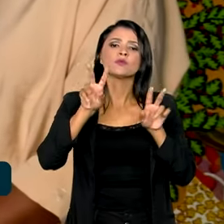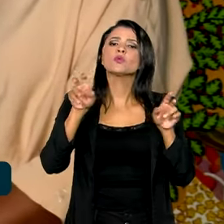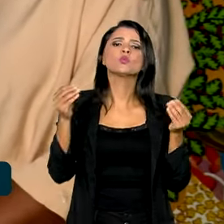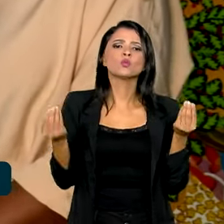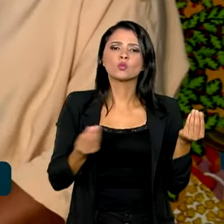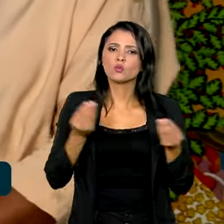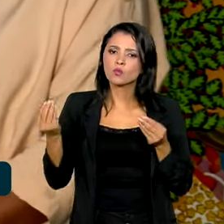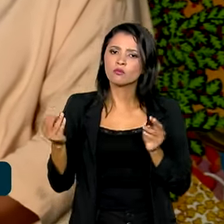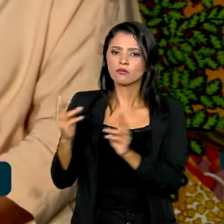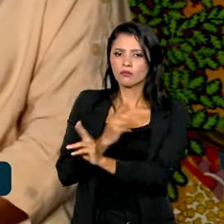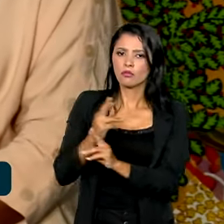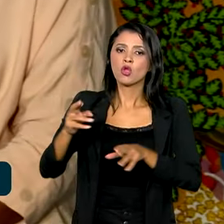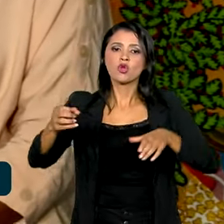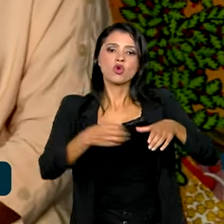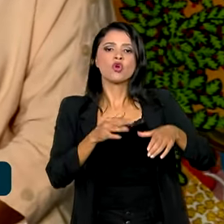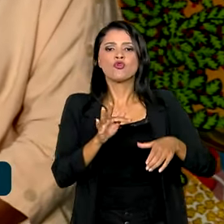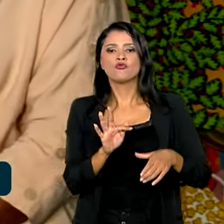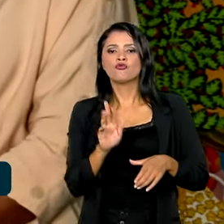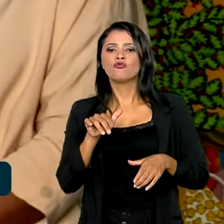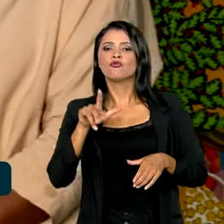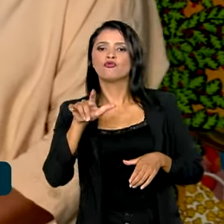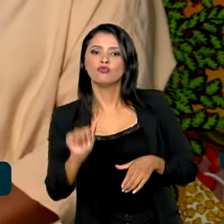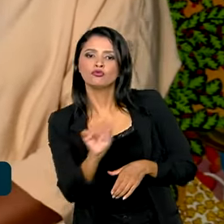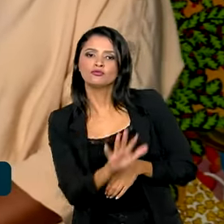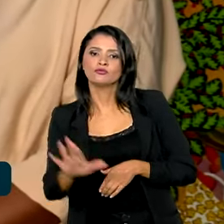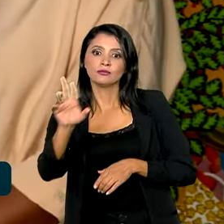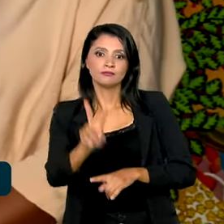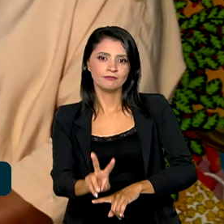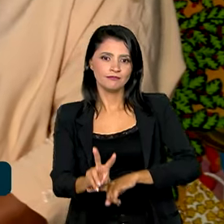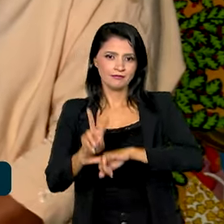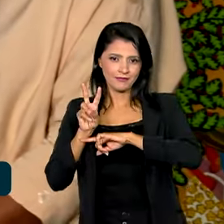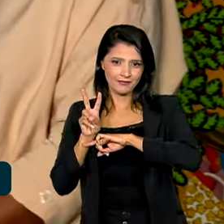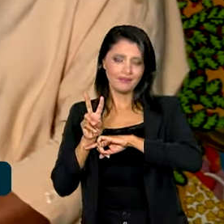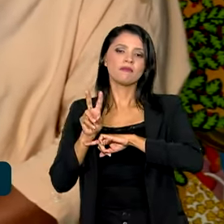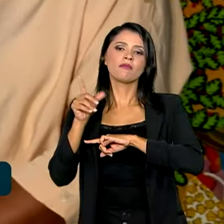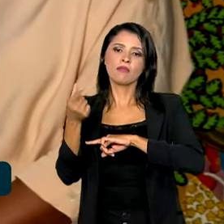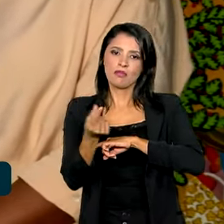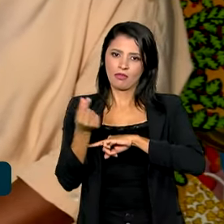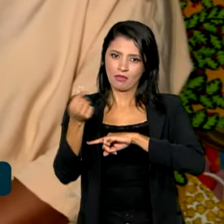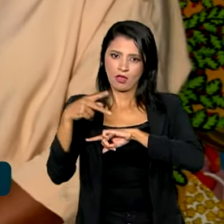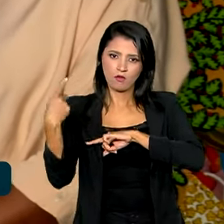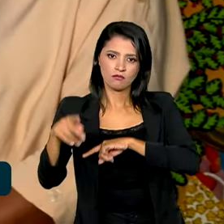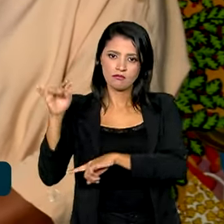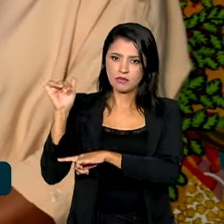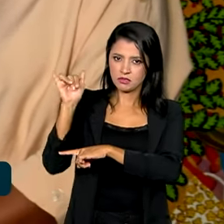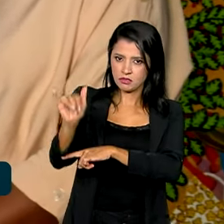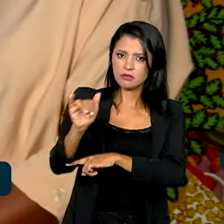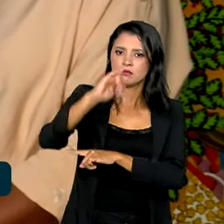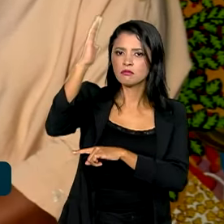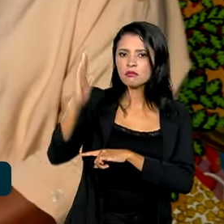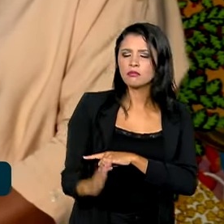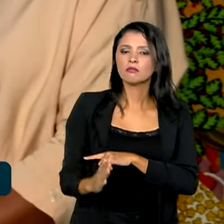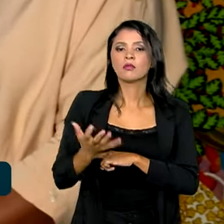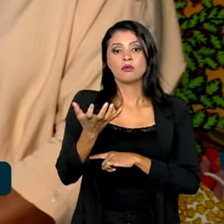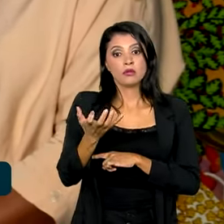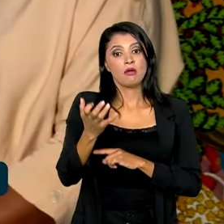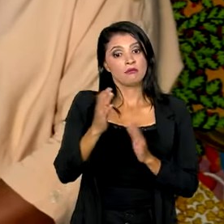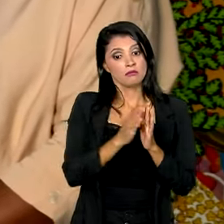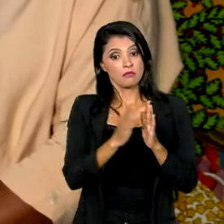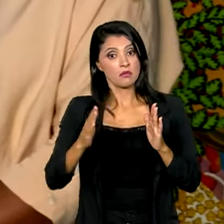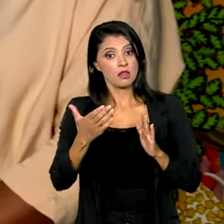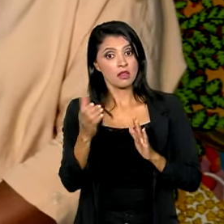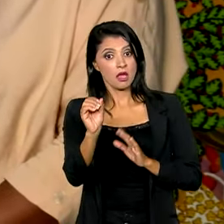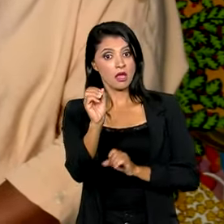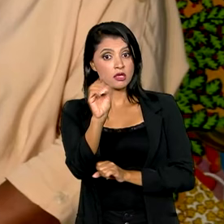Fundo Nacional de Financiamento da Aviação Brasileira. A gente está querendo, nesses próximos dez dias,